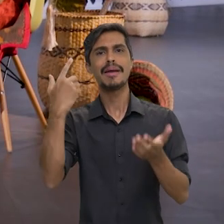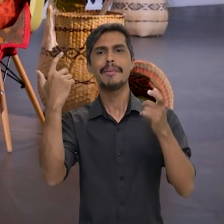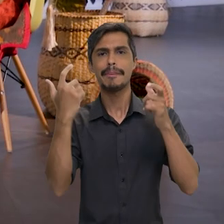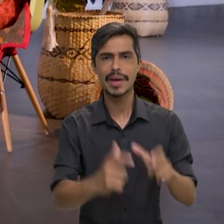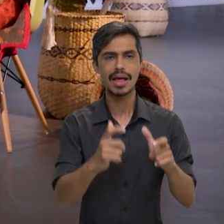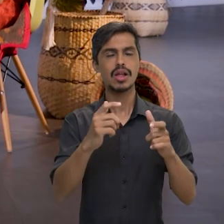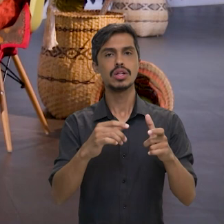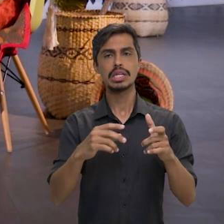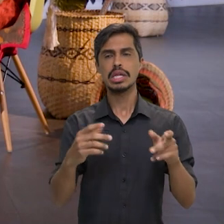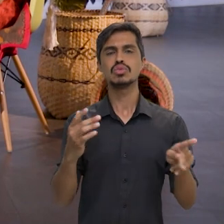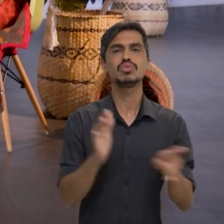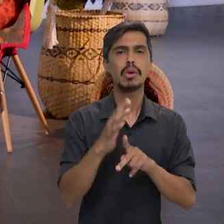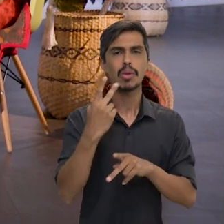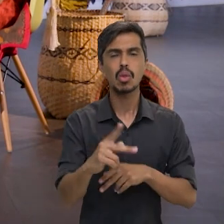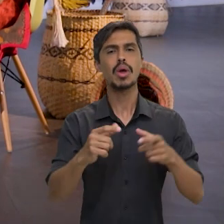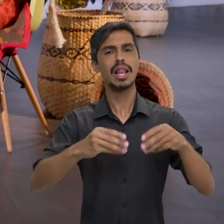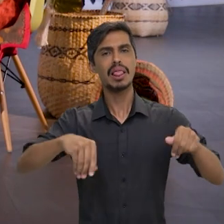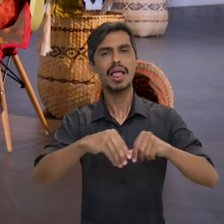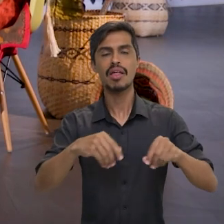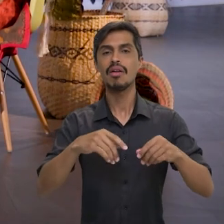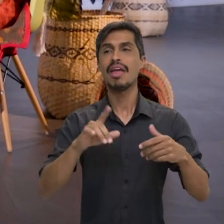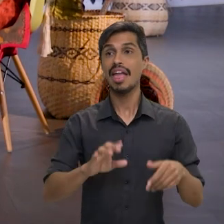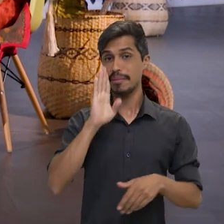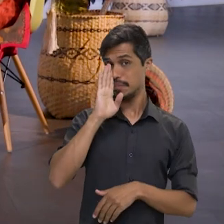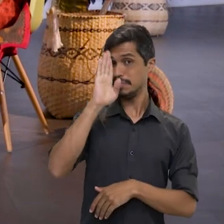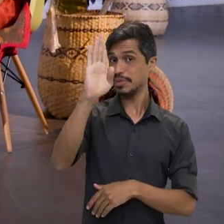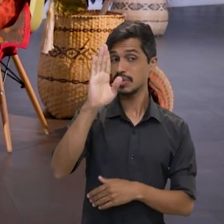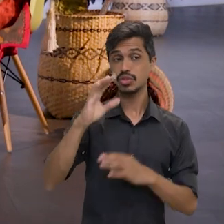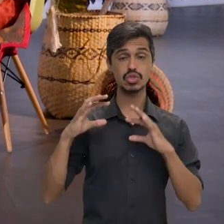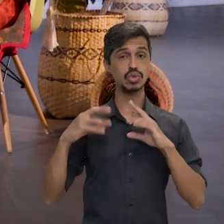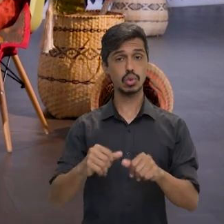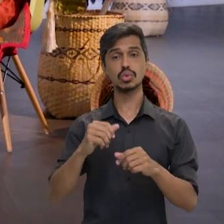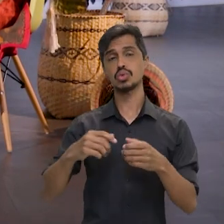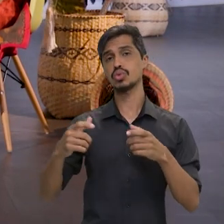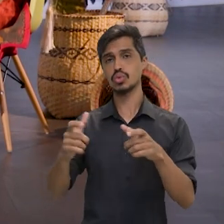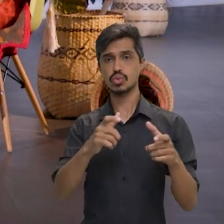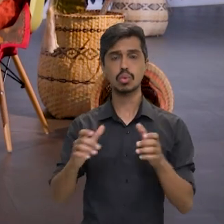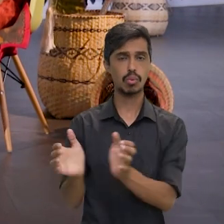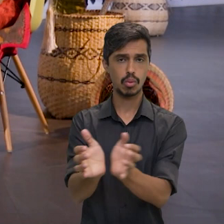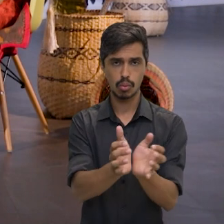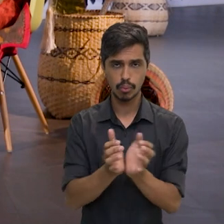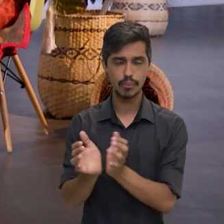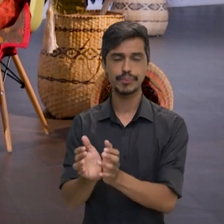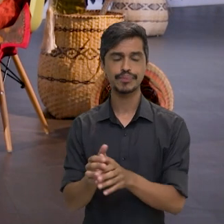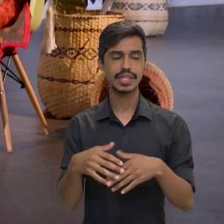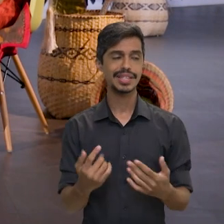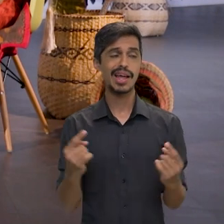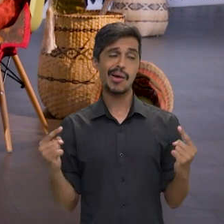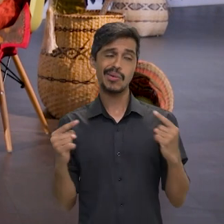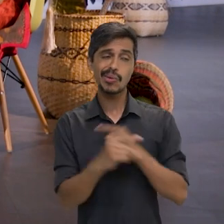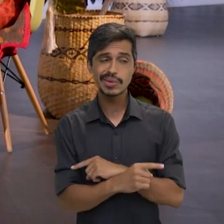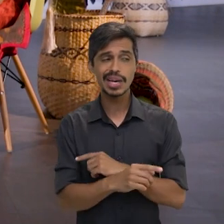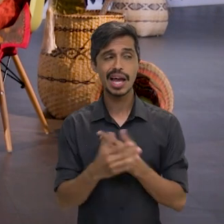a sua terra, né? É a maior prioridade de todos os povos. Aí, agora, na contramão desse